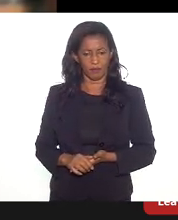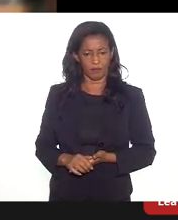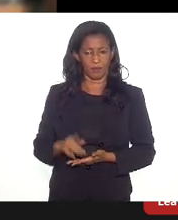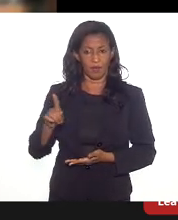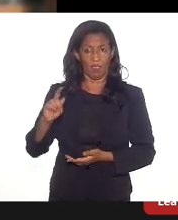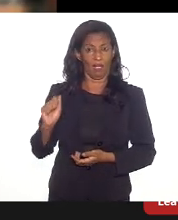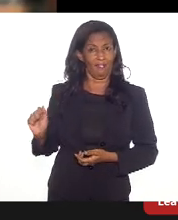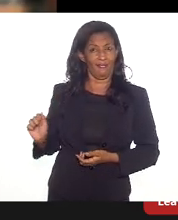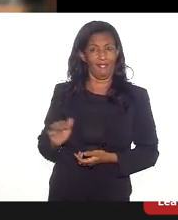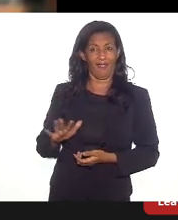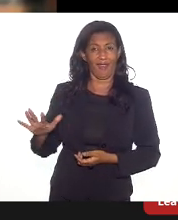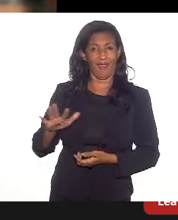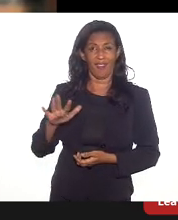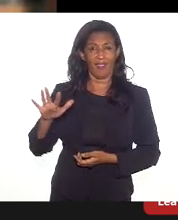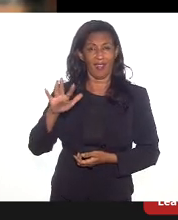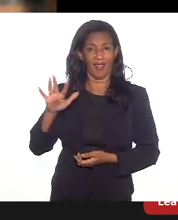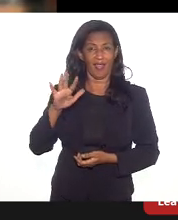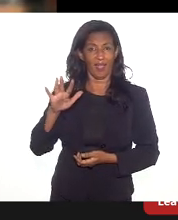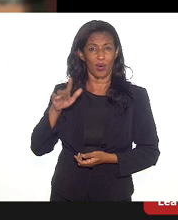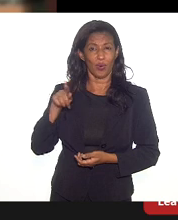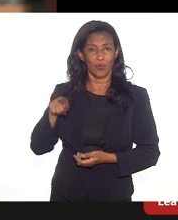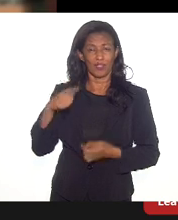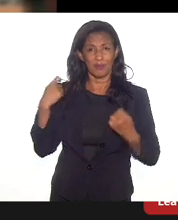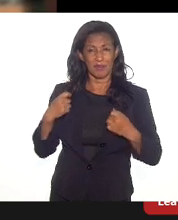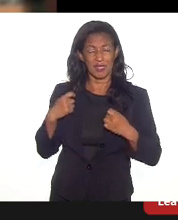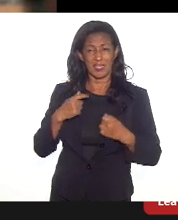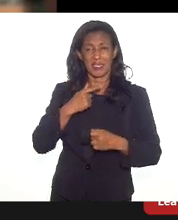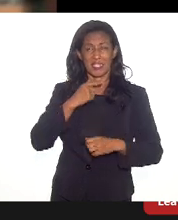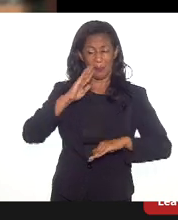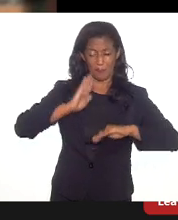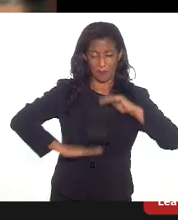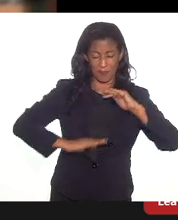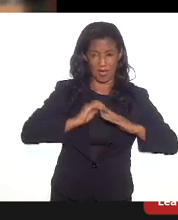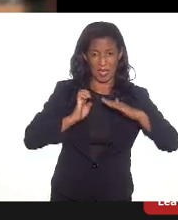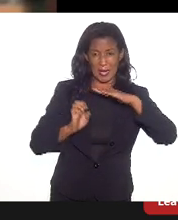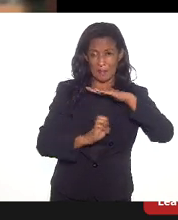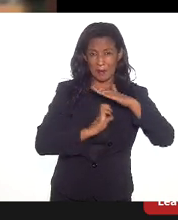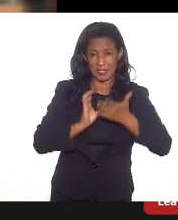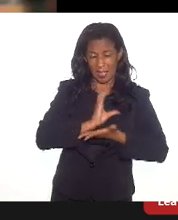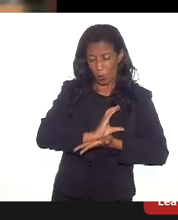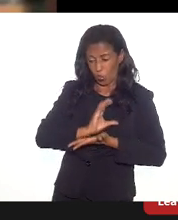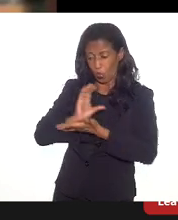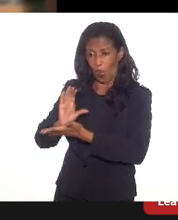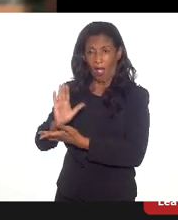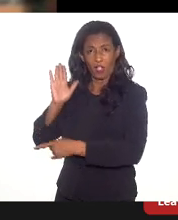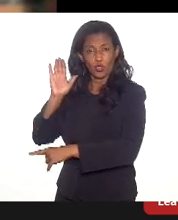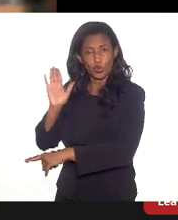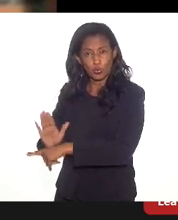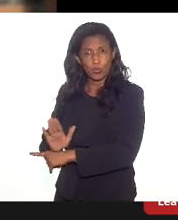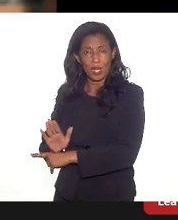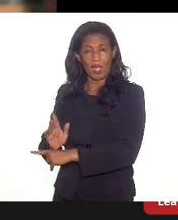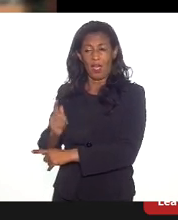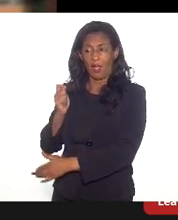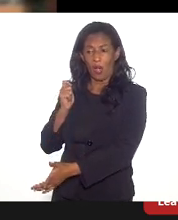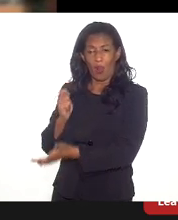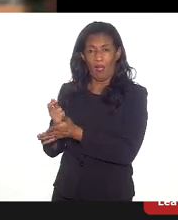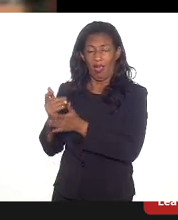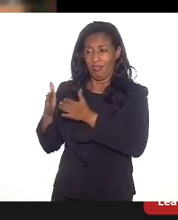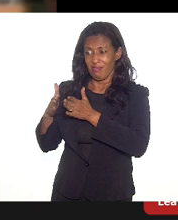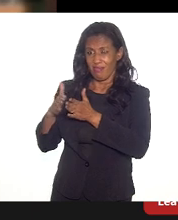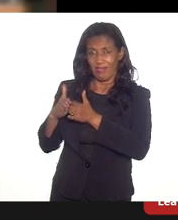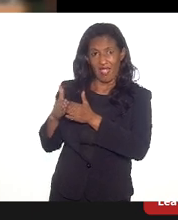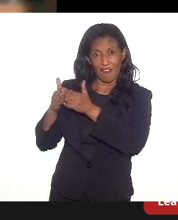muito caro, ele é caro, mas se você não botar empresário que queira investir dinheiro a média de um navio de 150